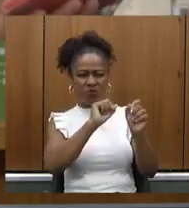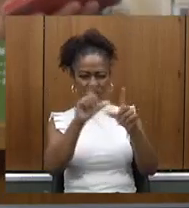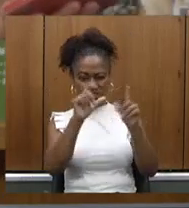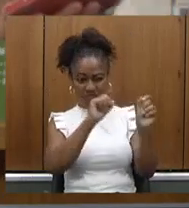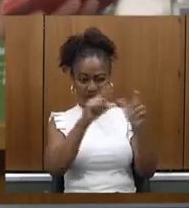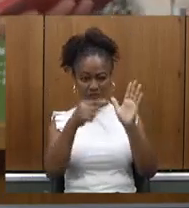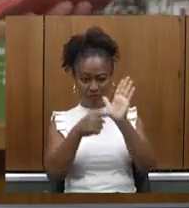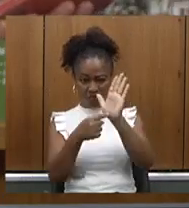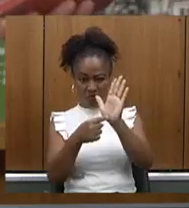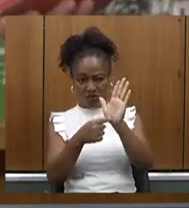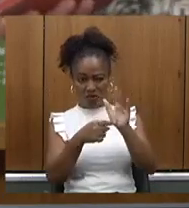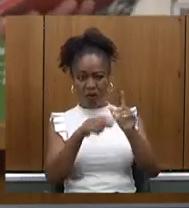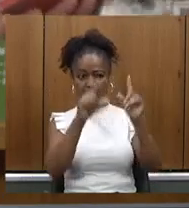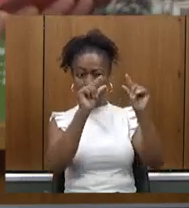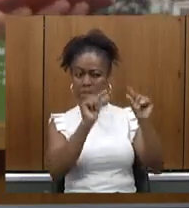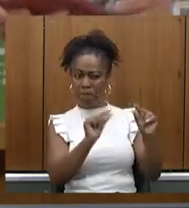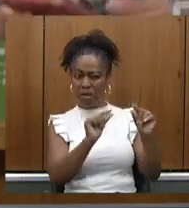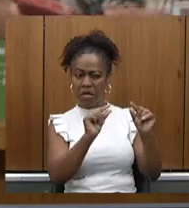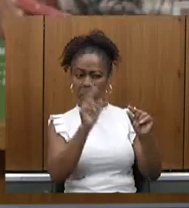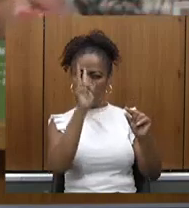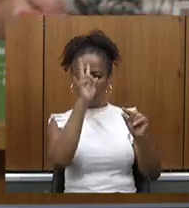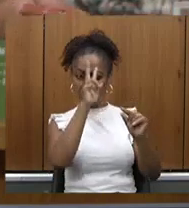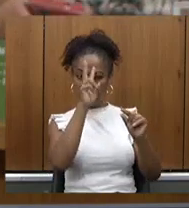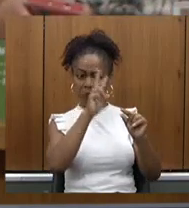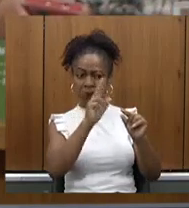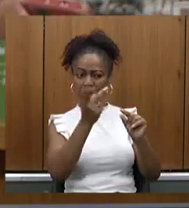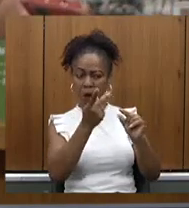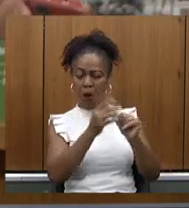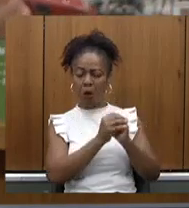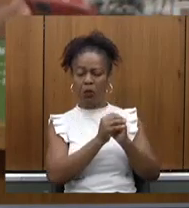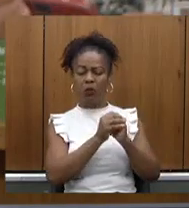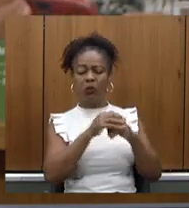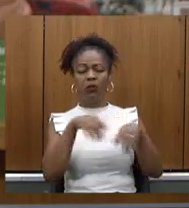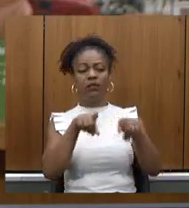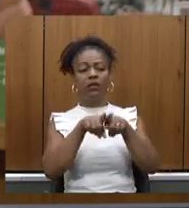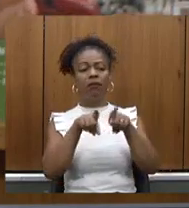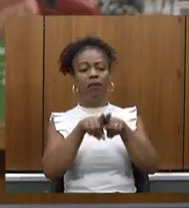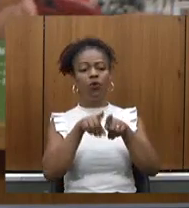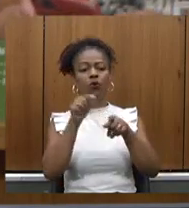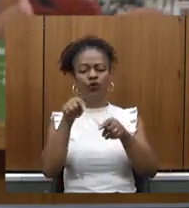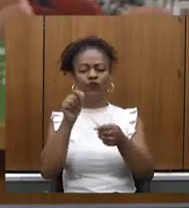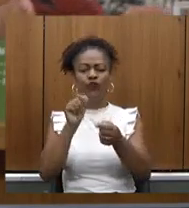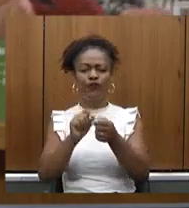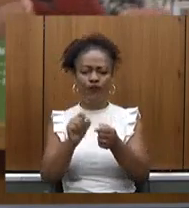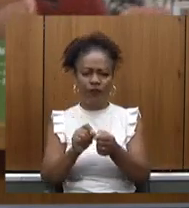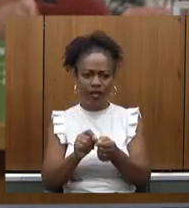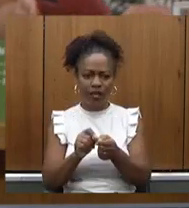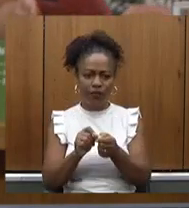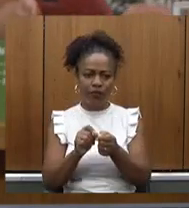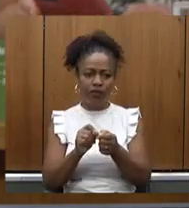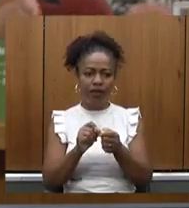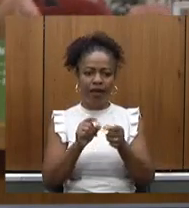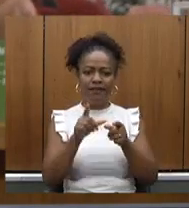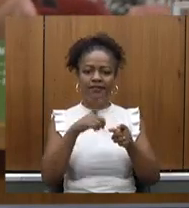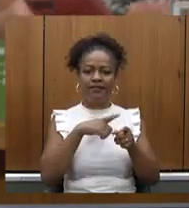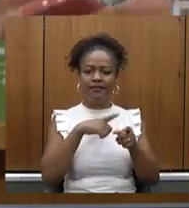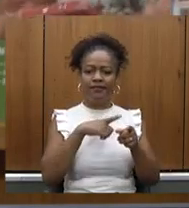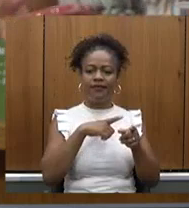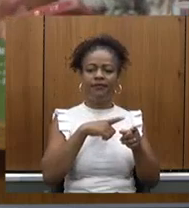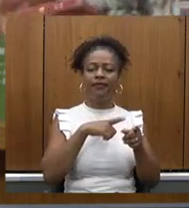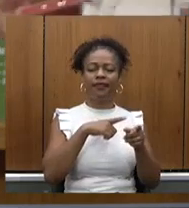do mínimo histórico e o que foi executado financeiramente sempre houve um buraco até ano passado